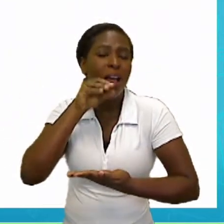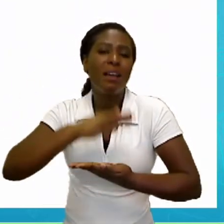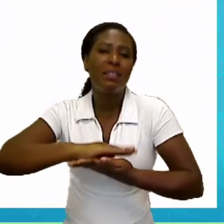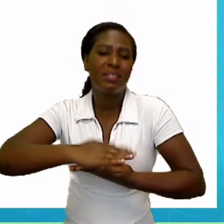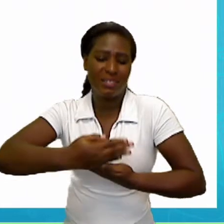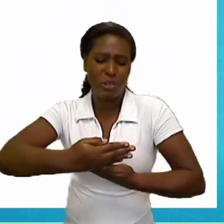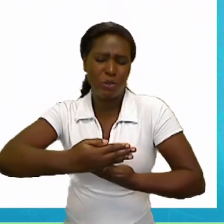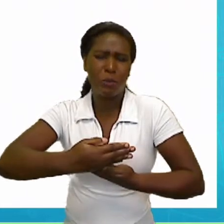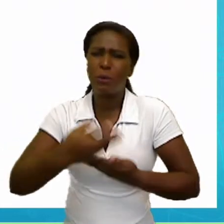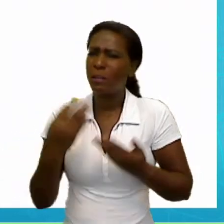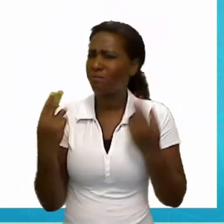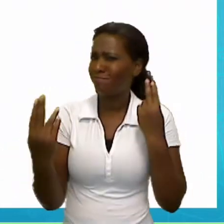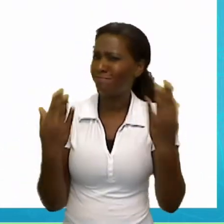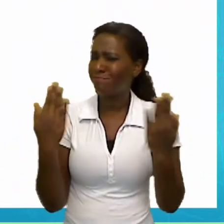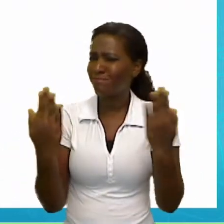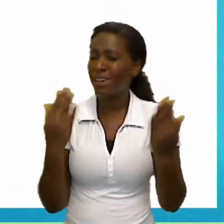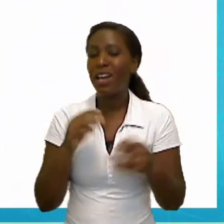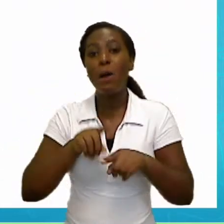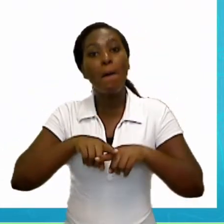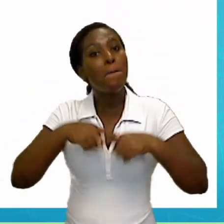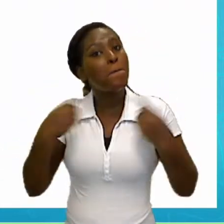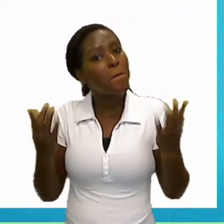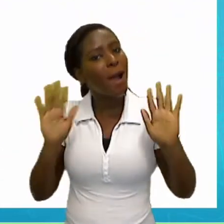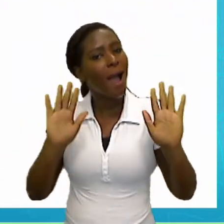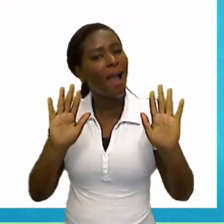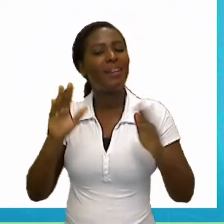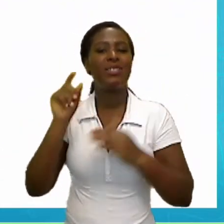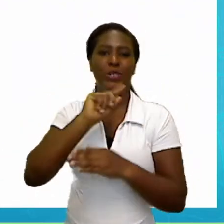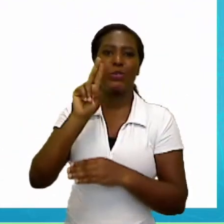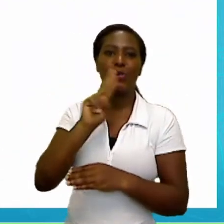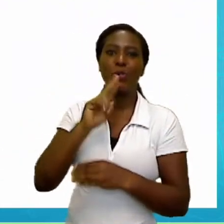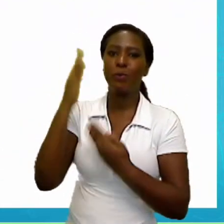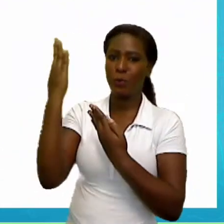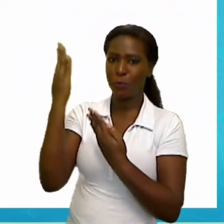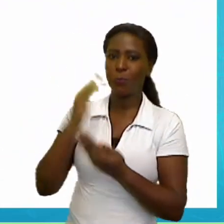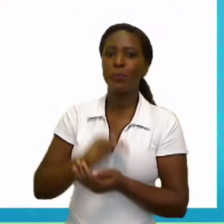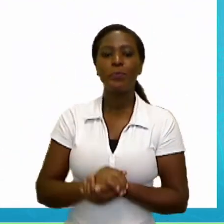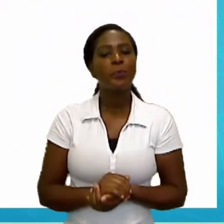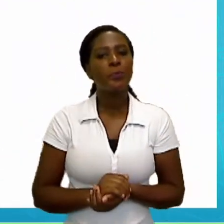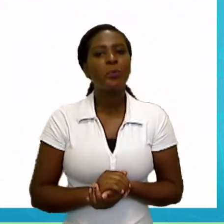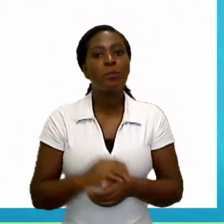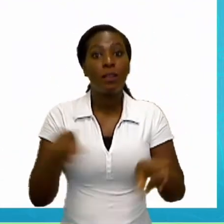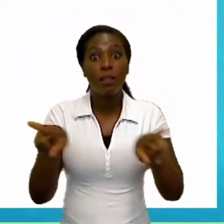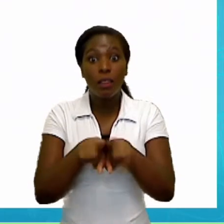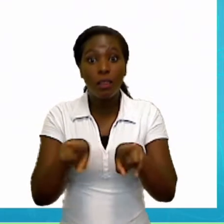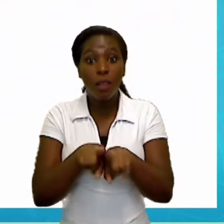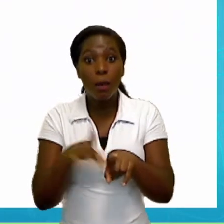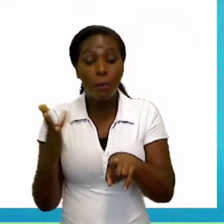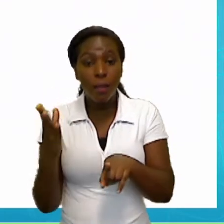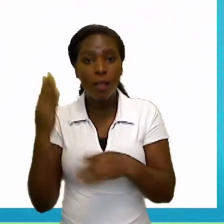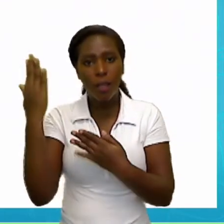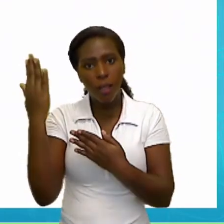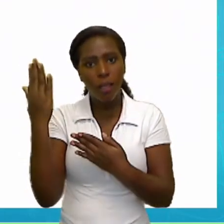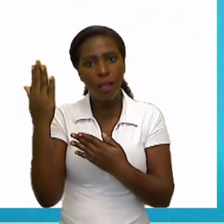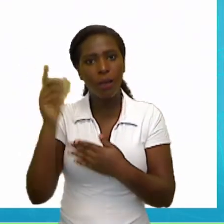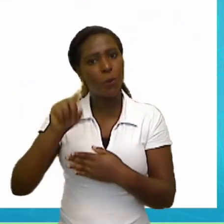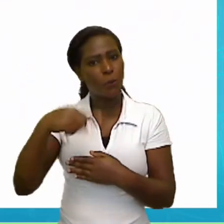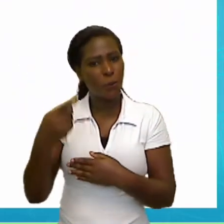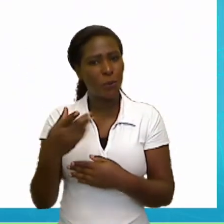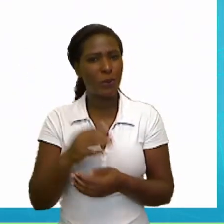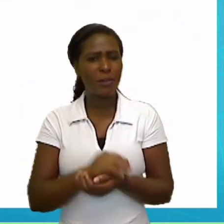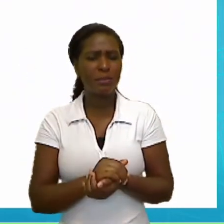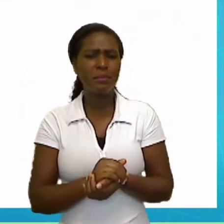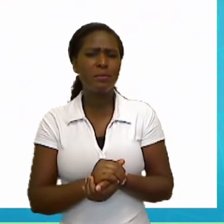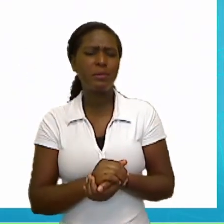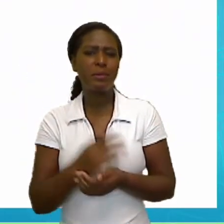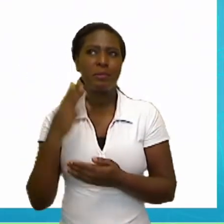Notebook. Caderno em inglês. O próximo objeto que eu tenho é o giz de